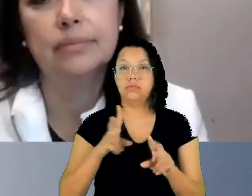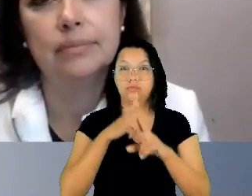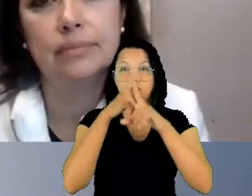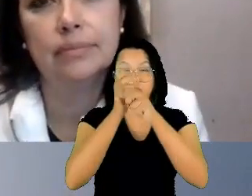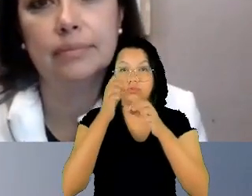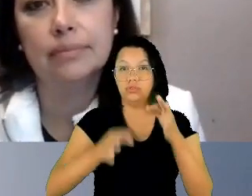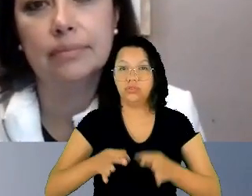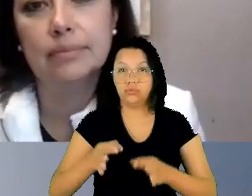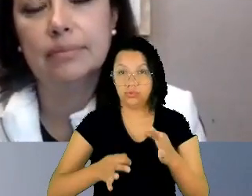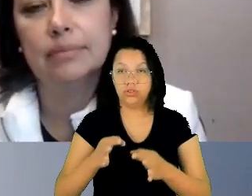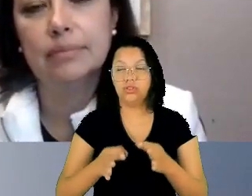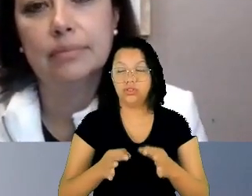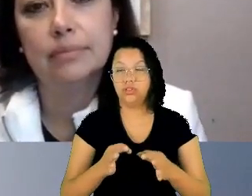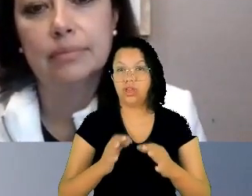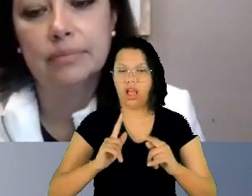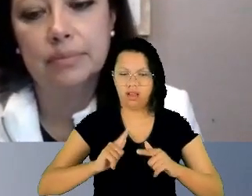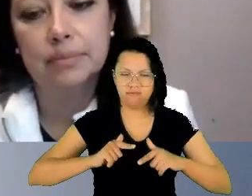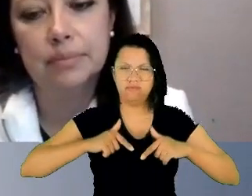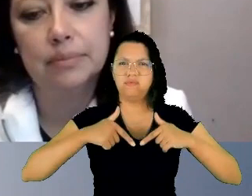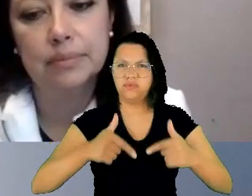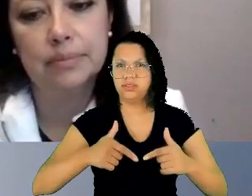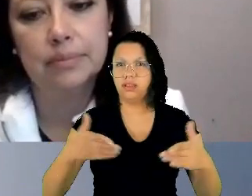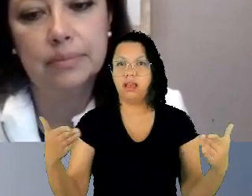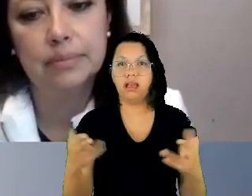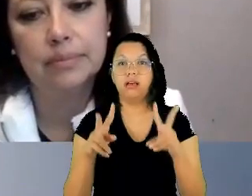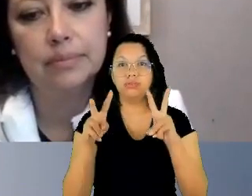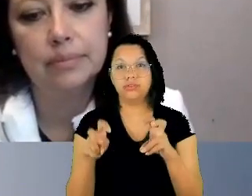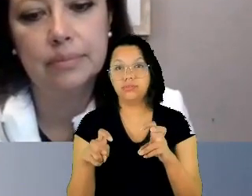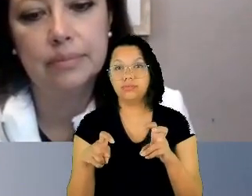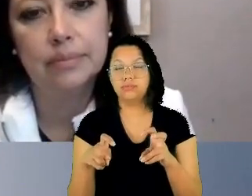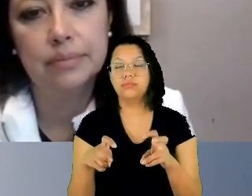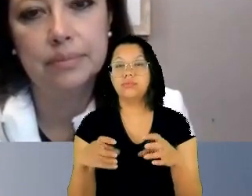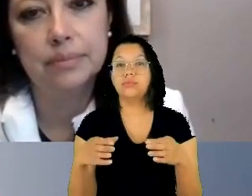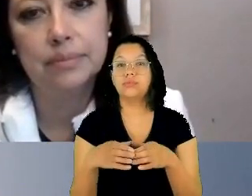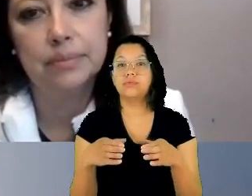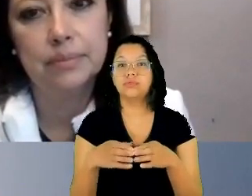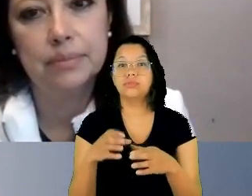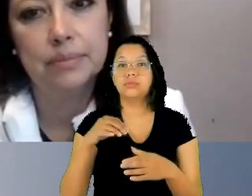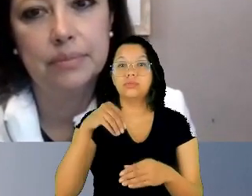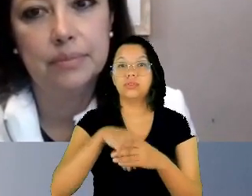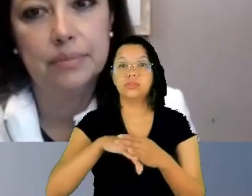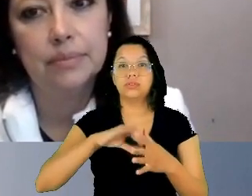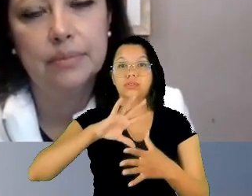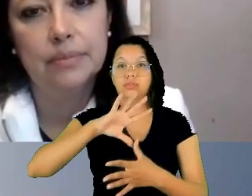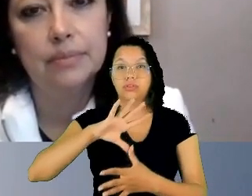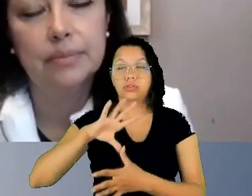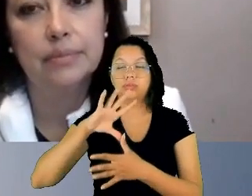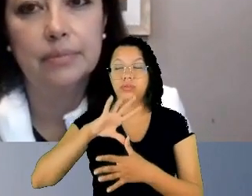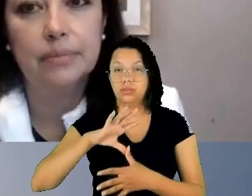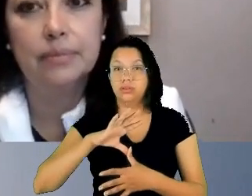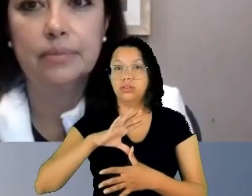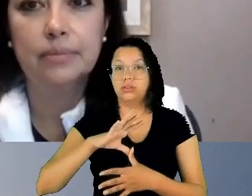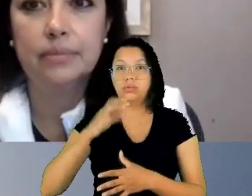este tema, Convenção Interamericana para Prevenir, Punir e Erradicar a Violência contra a Mulher, aprovada pela OEA,